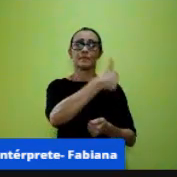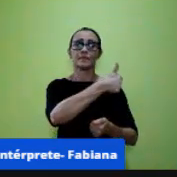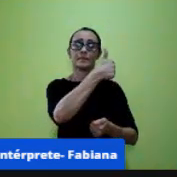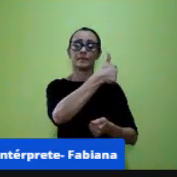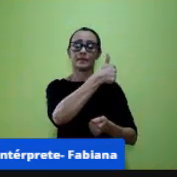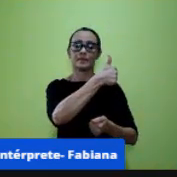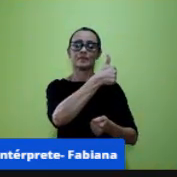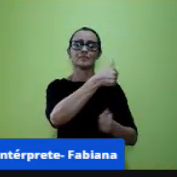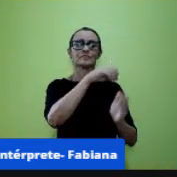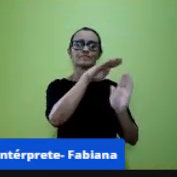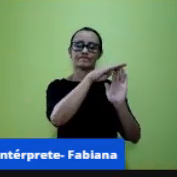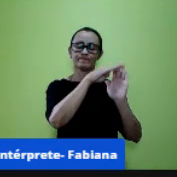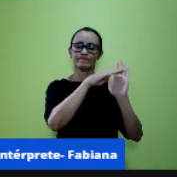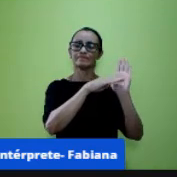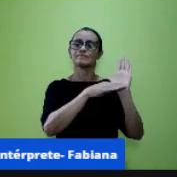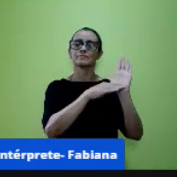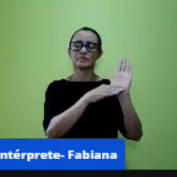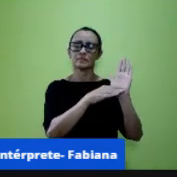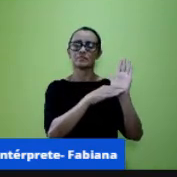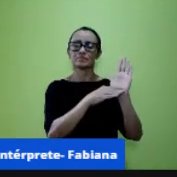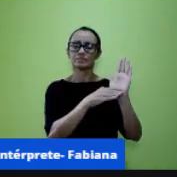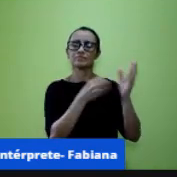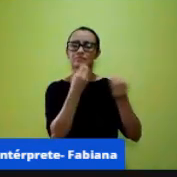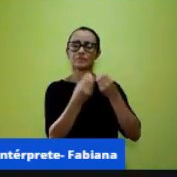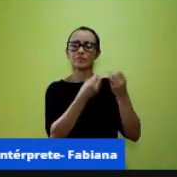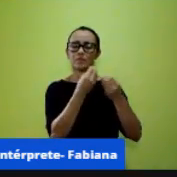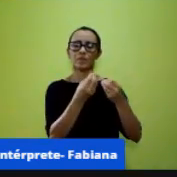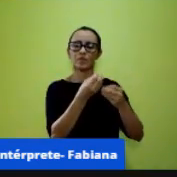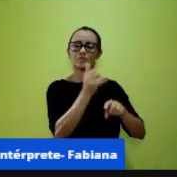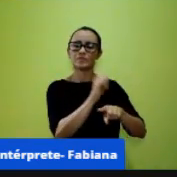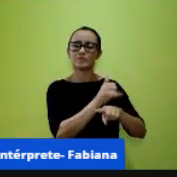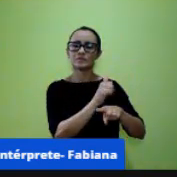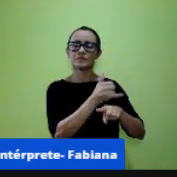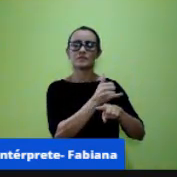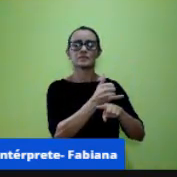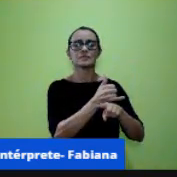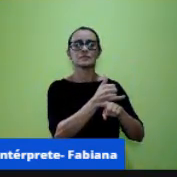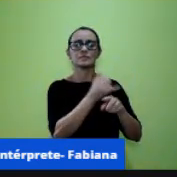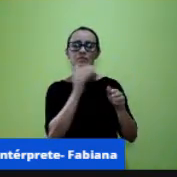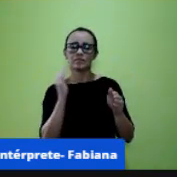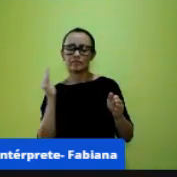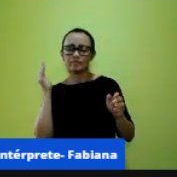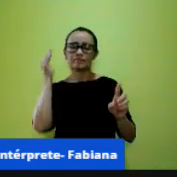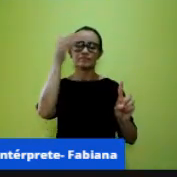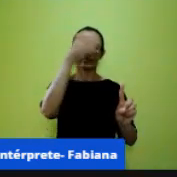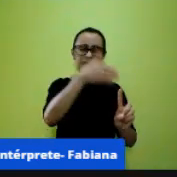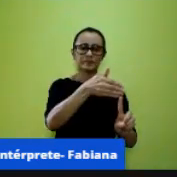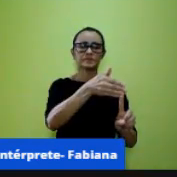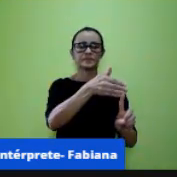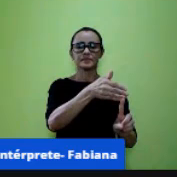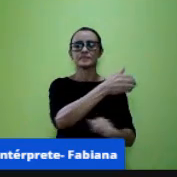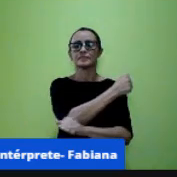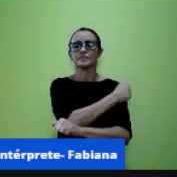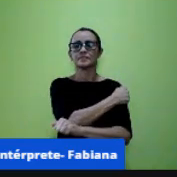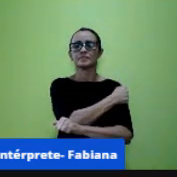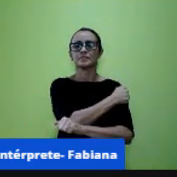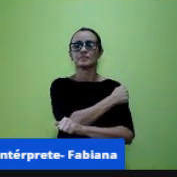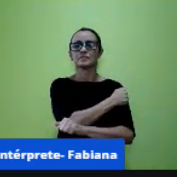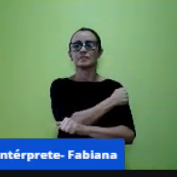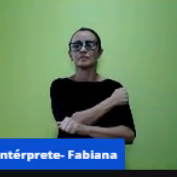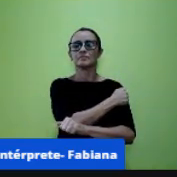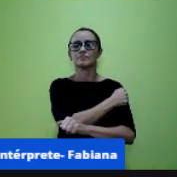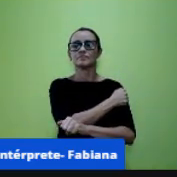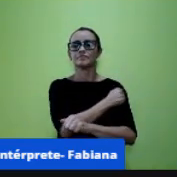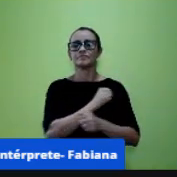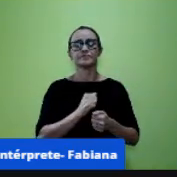aqui enquanto estratégia aquilo que pode ser atingido com o nosso aluno então tem